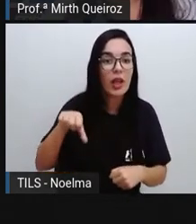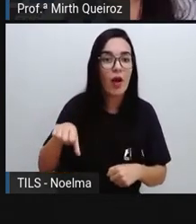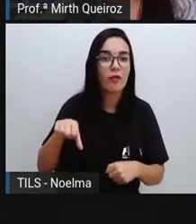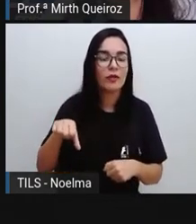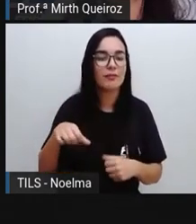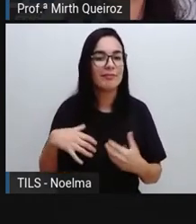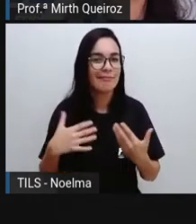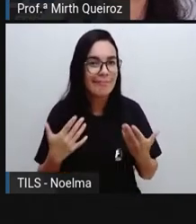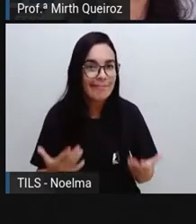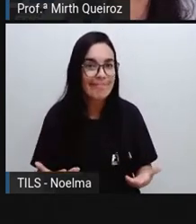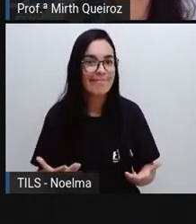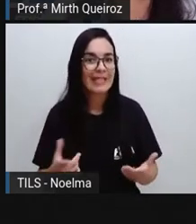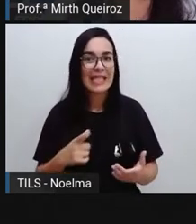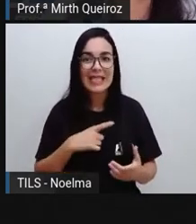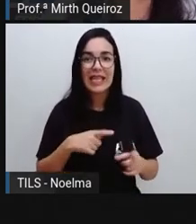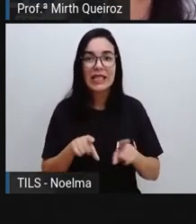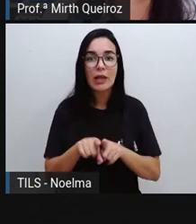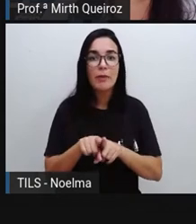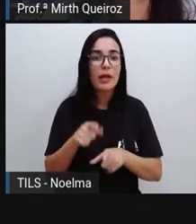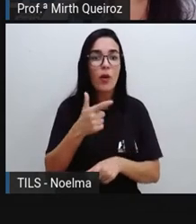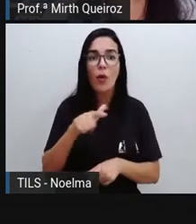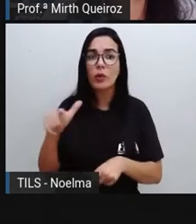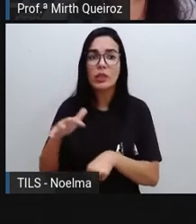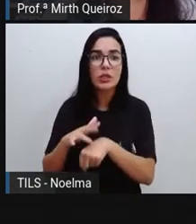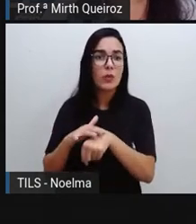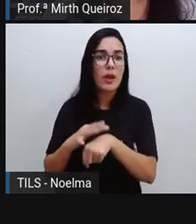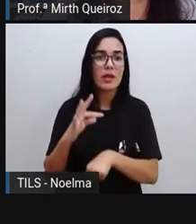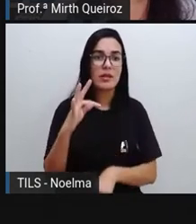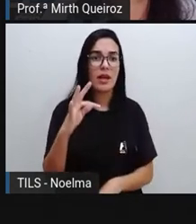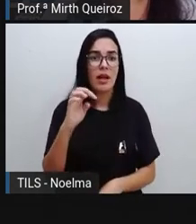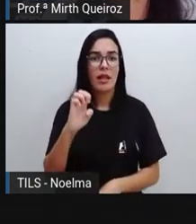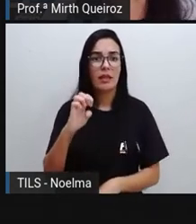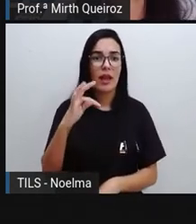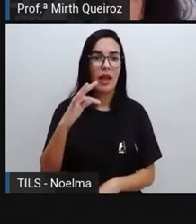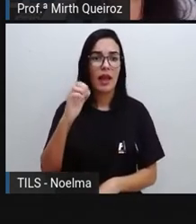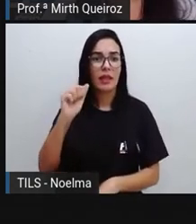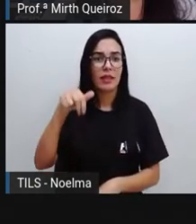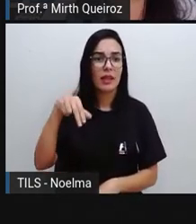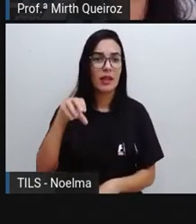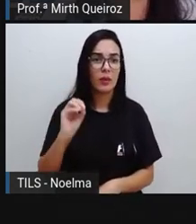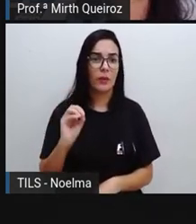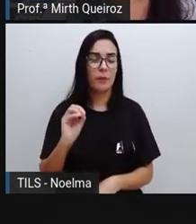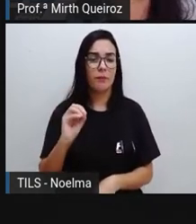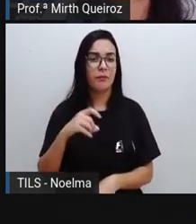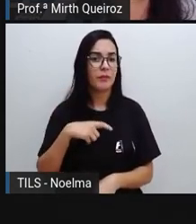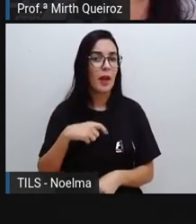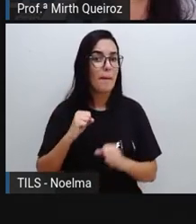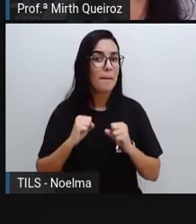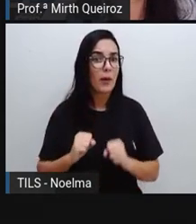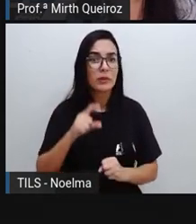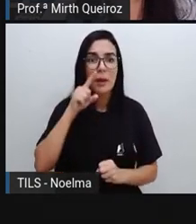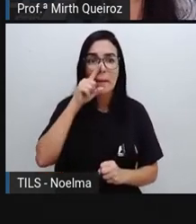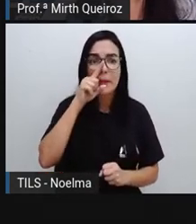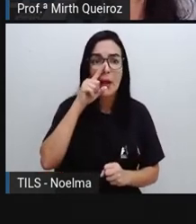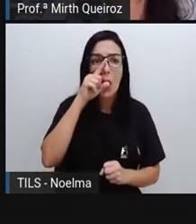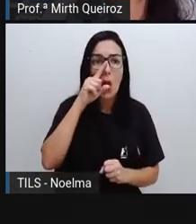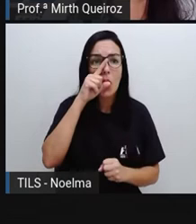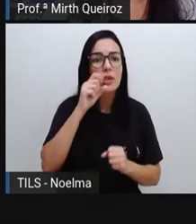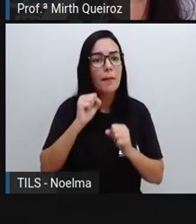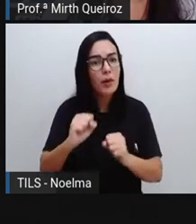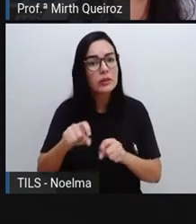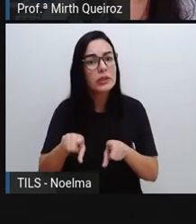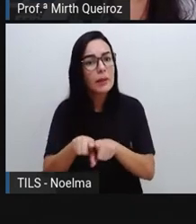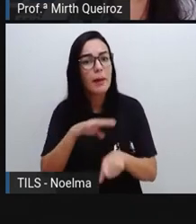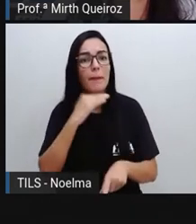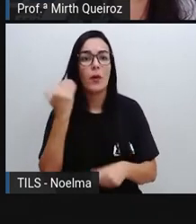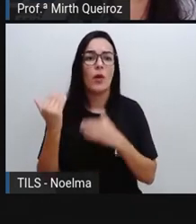tétano, né? As quais, essas doenças, elas podem ser graves e levar até mesmo a pessoa a